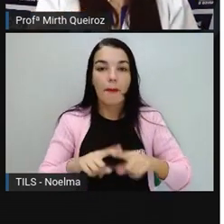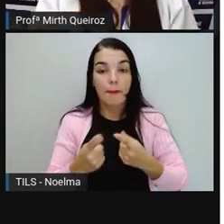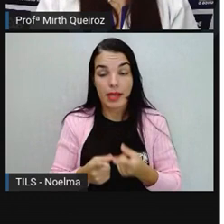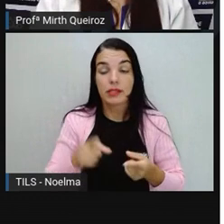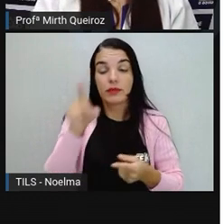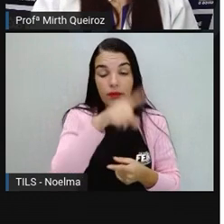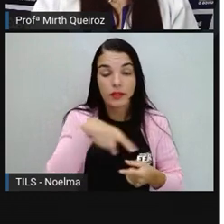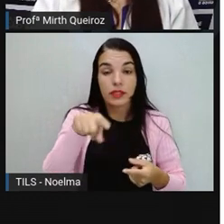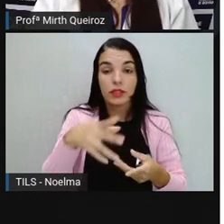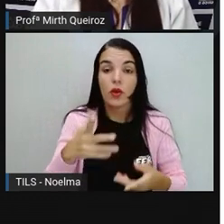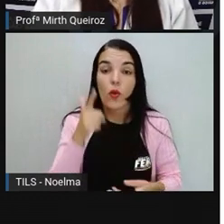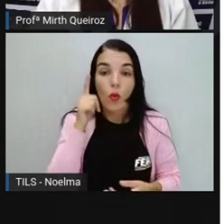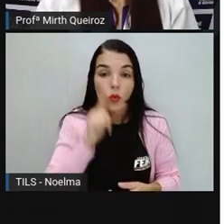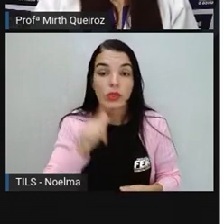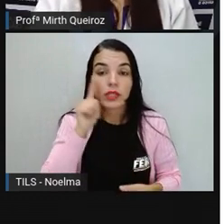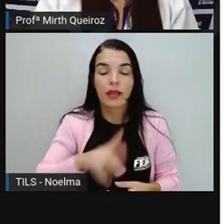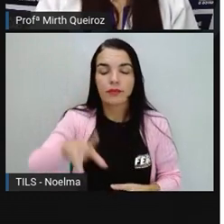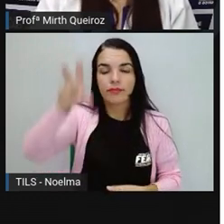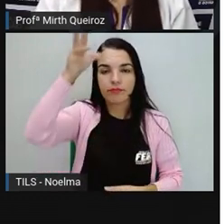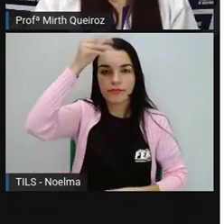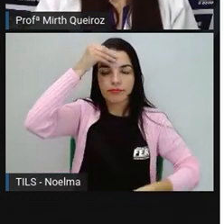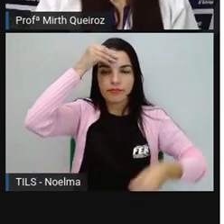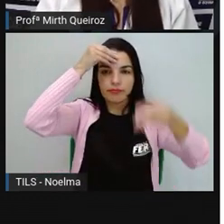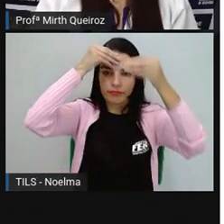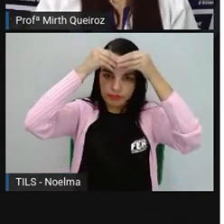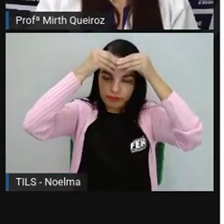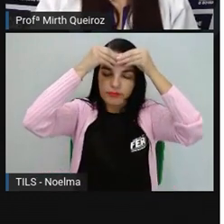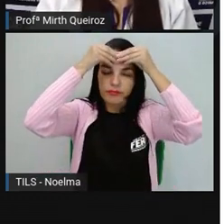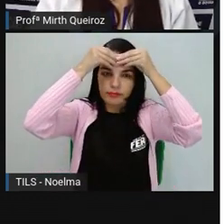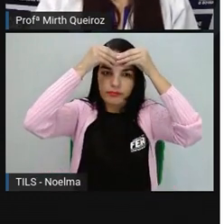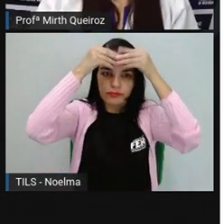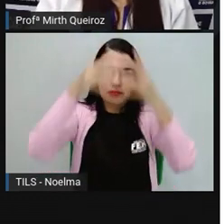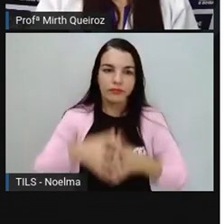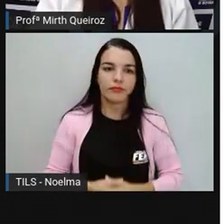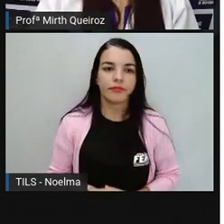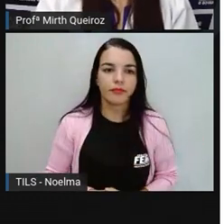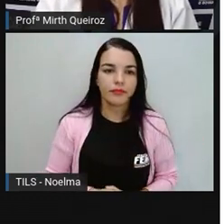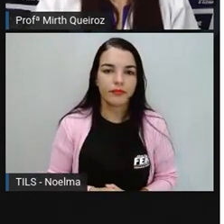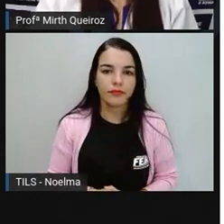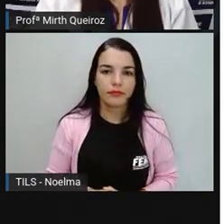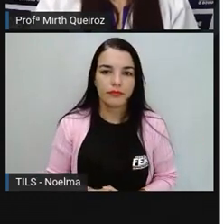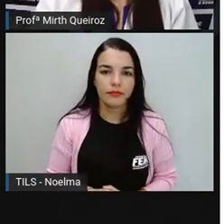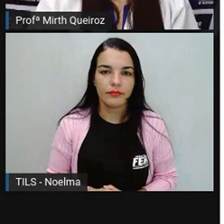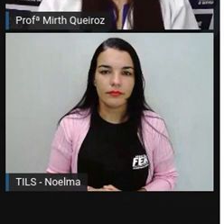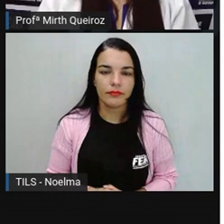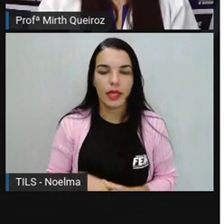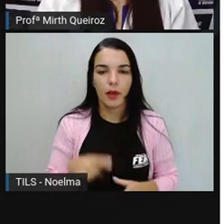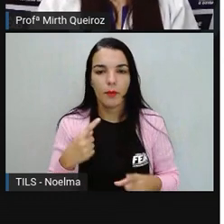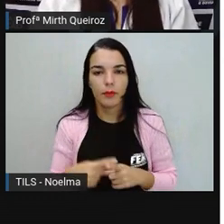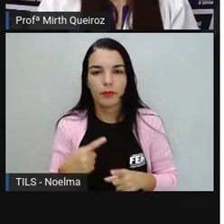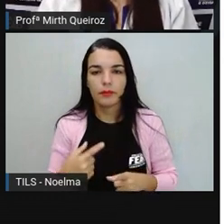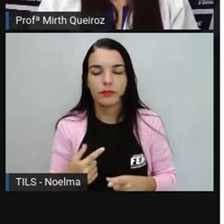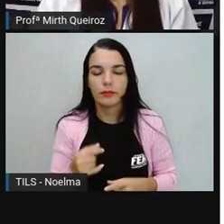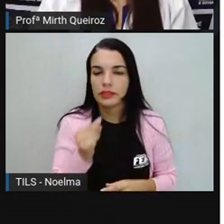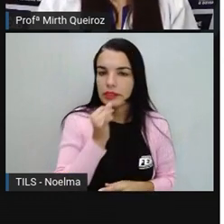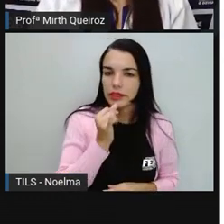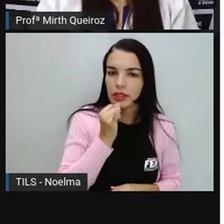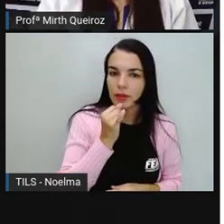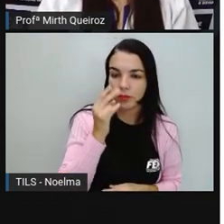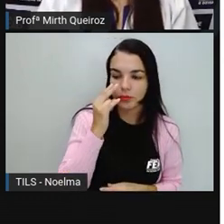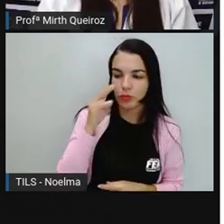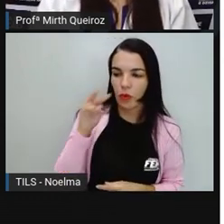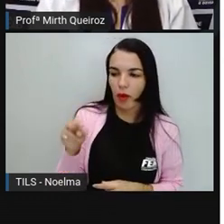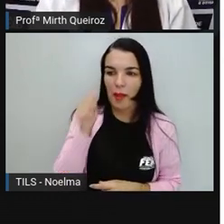compreender o que se passa ali, né? Como foi dado o exemplo aí, aquele olhar da